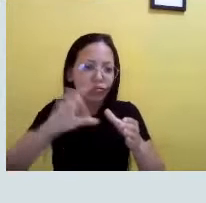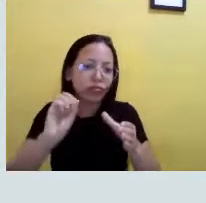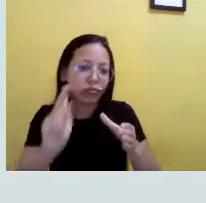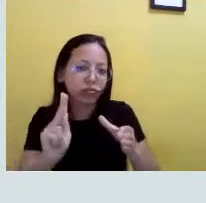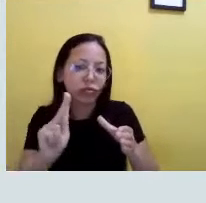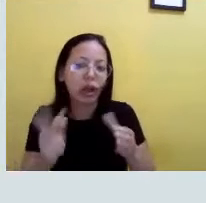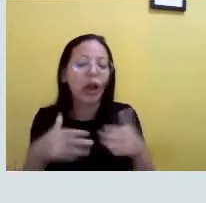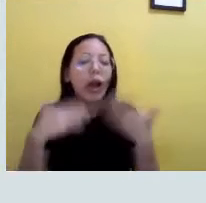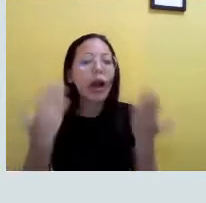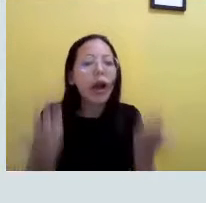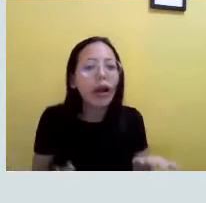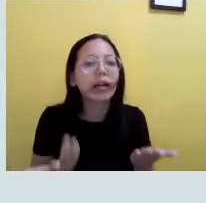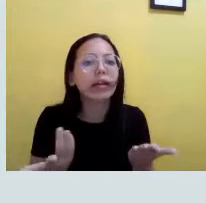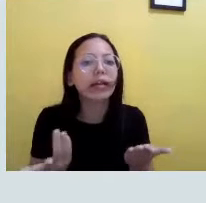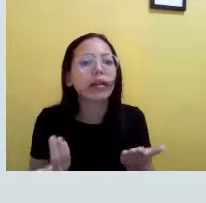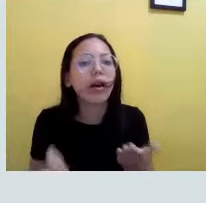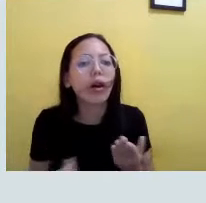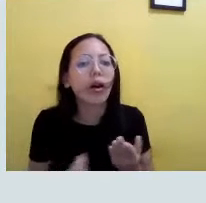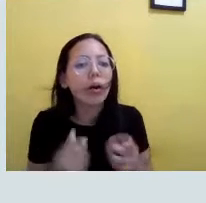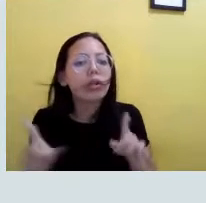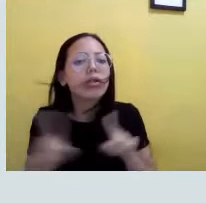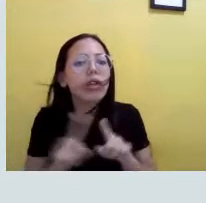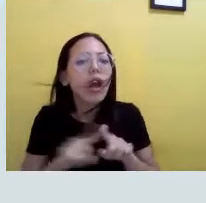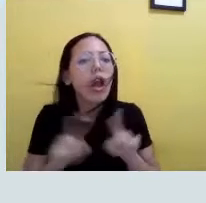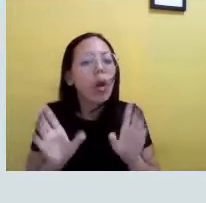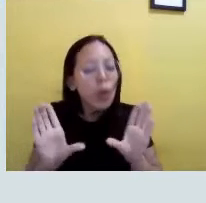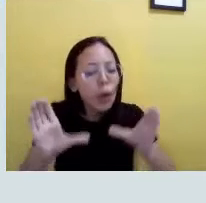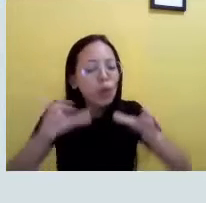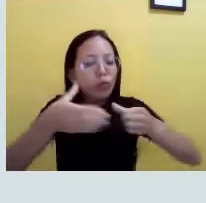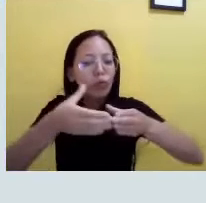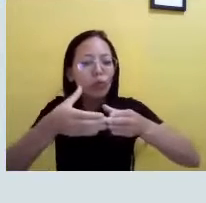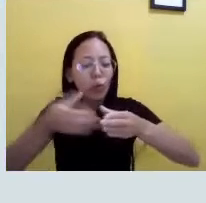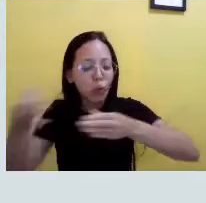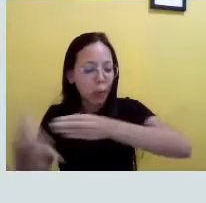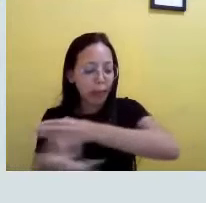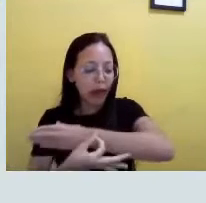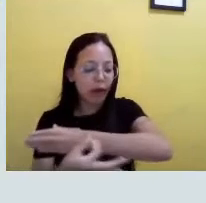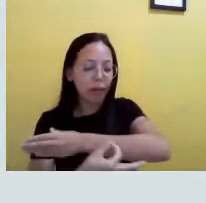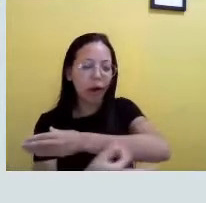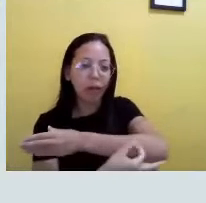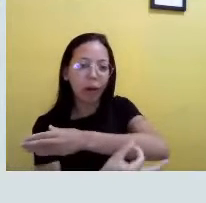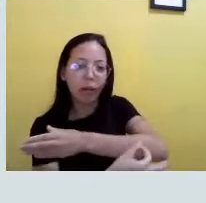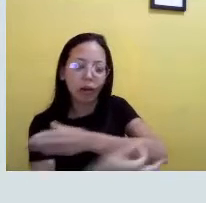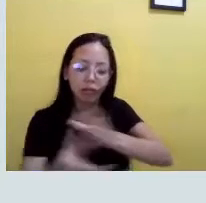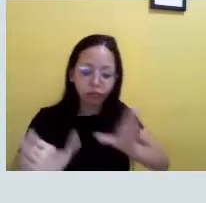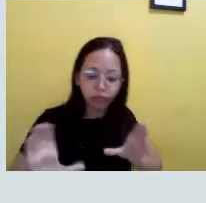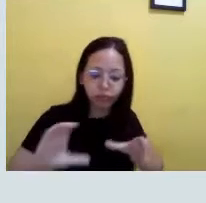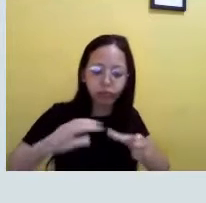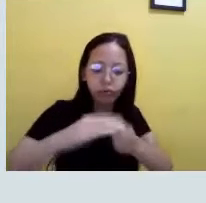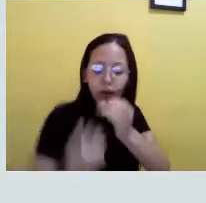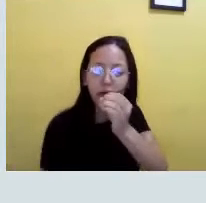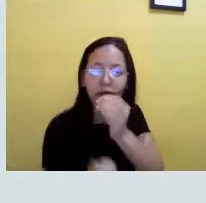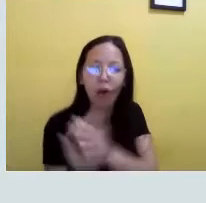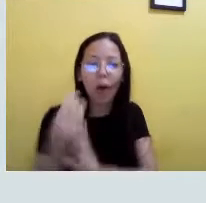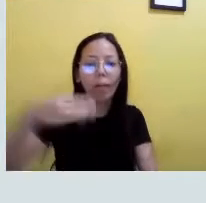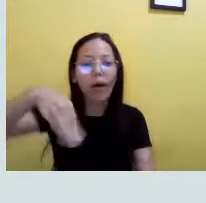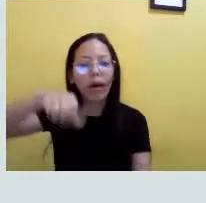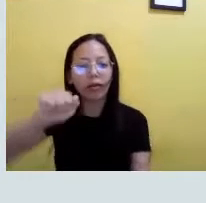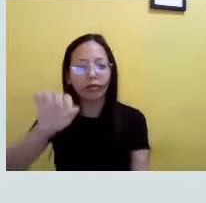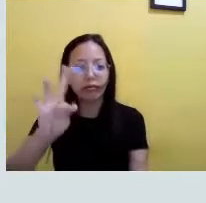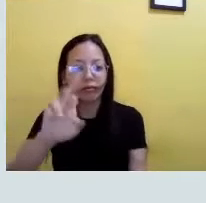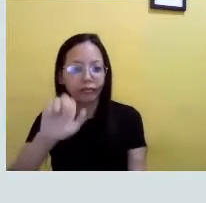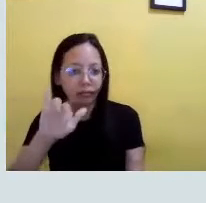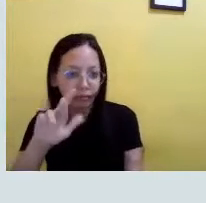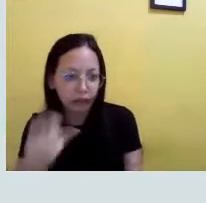Então, nós somos um conjunto de moléculas, um agregado de moléculas, que vão formar uma matéria, né. Todos os